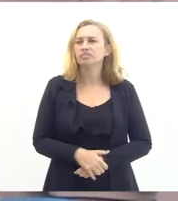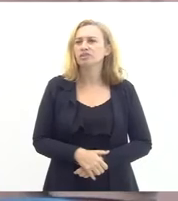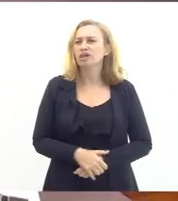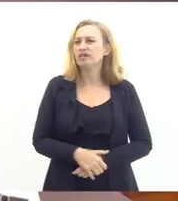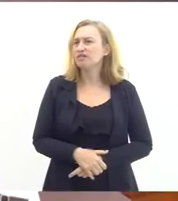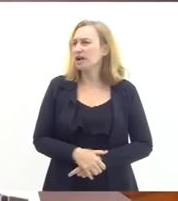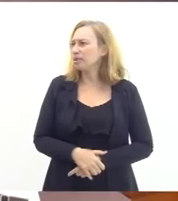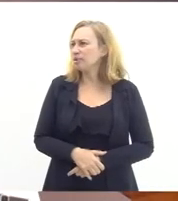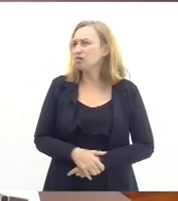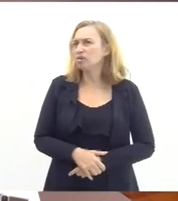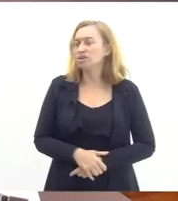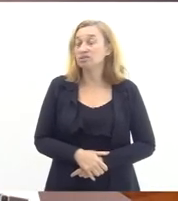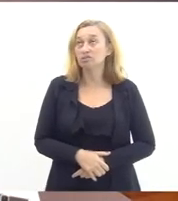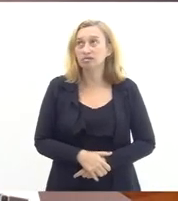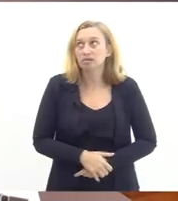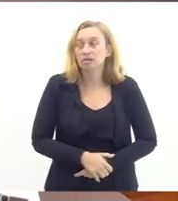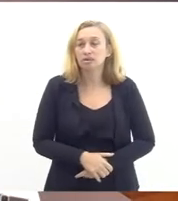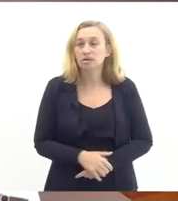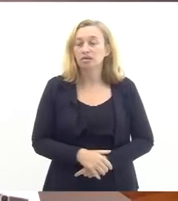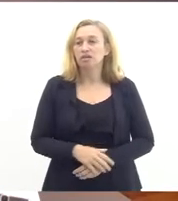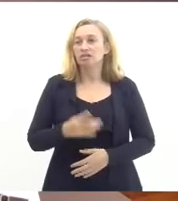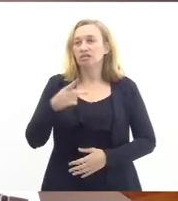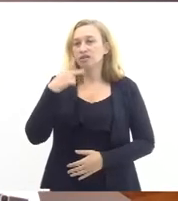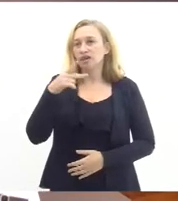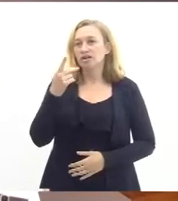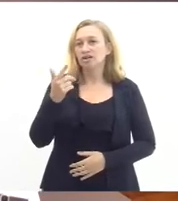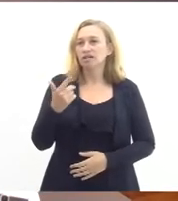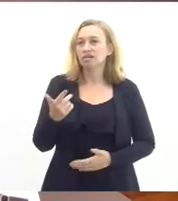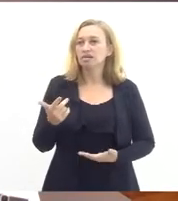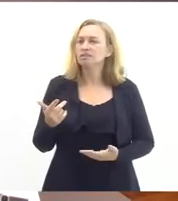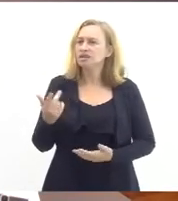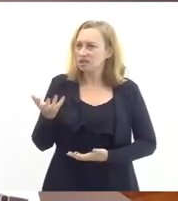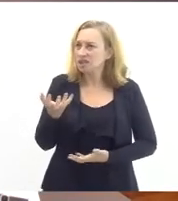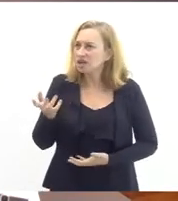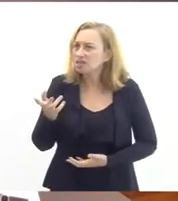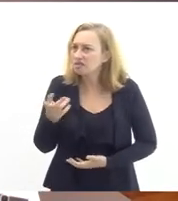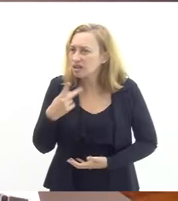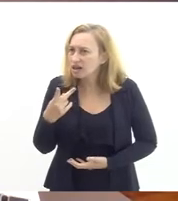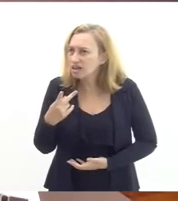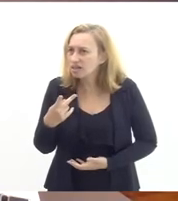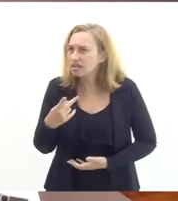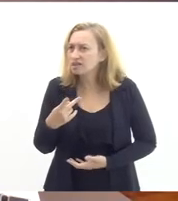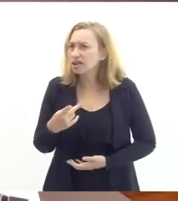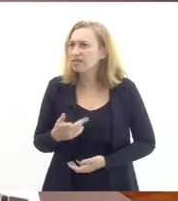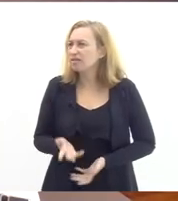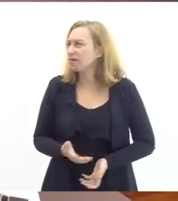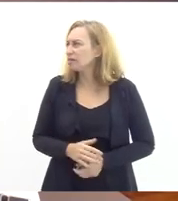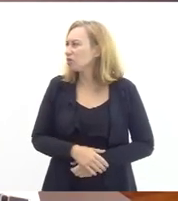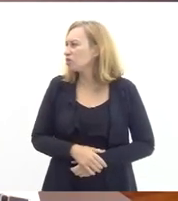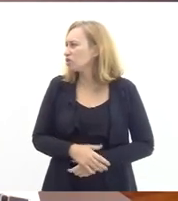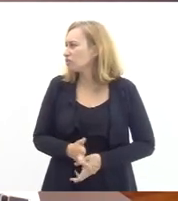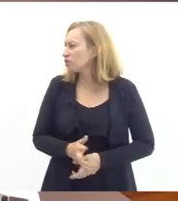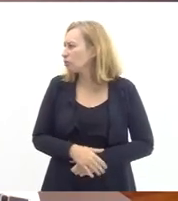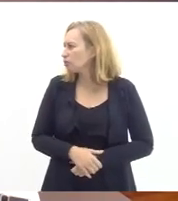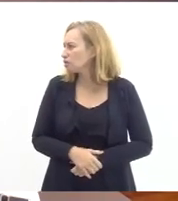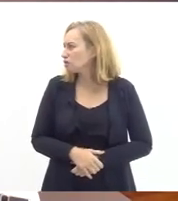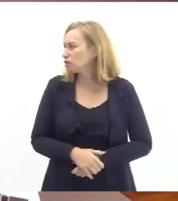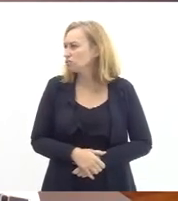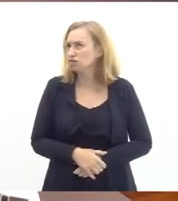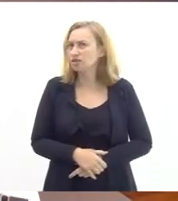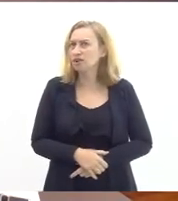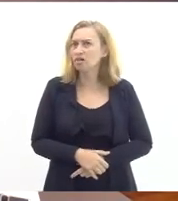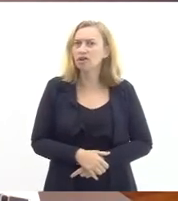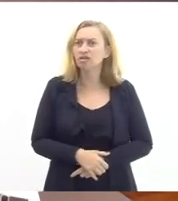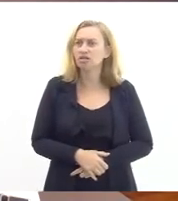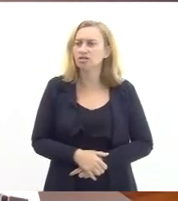e bom agora vou passar a palavra vocês querem fazer uso da palavra então por favor Gabriel Igor